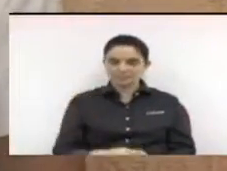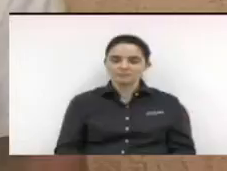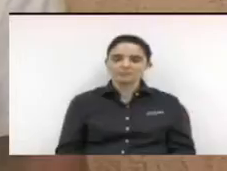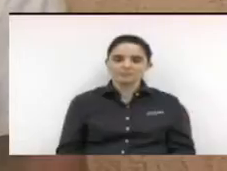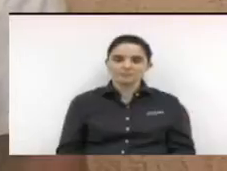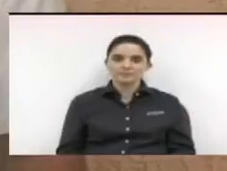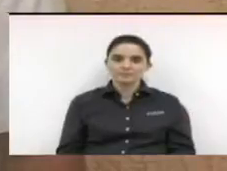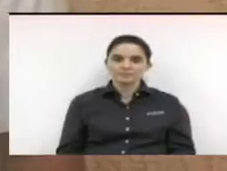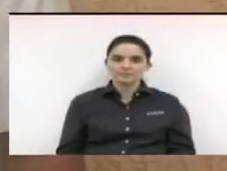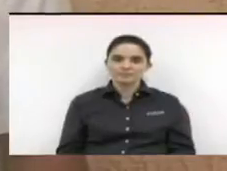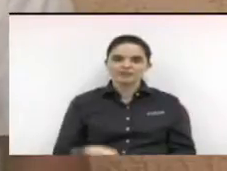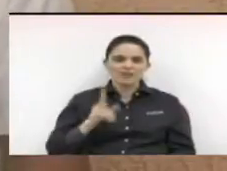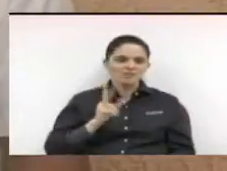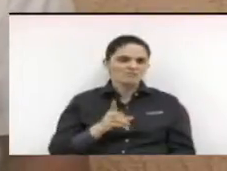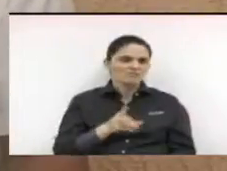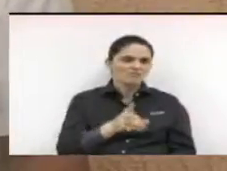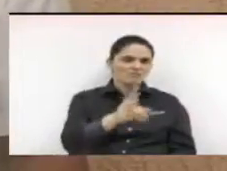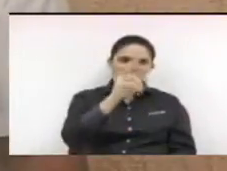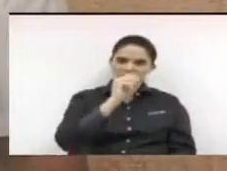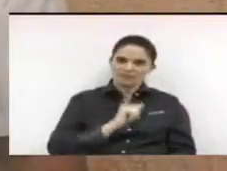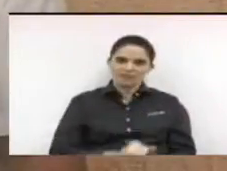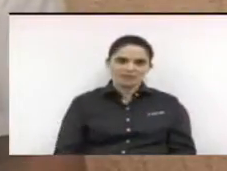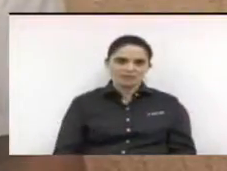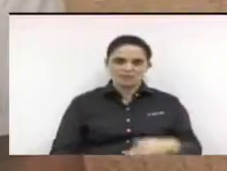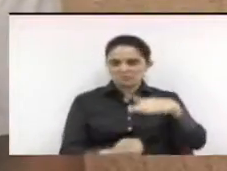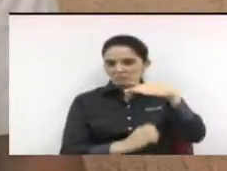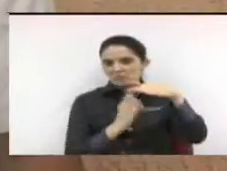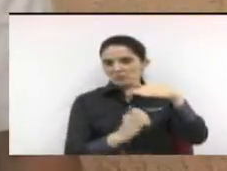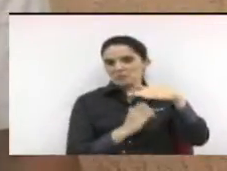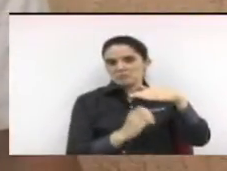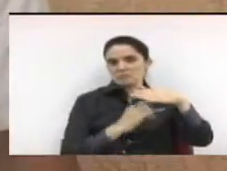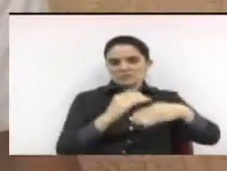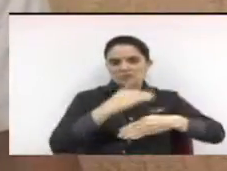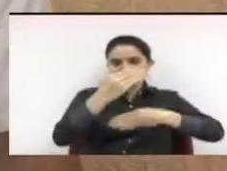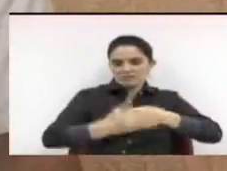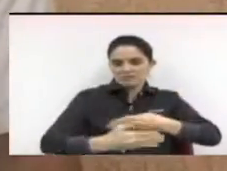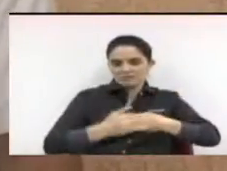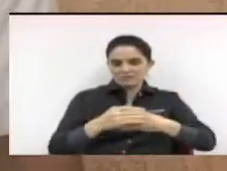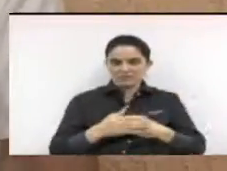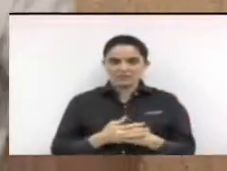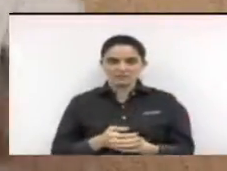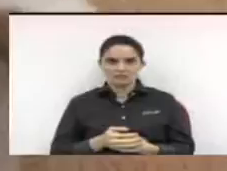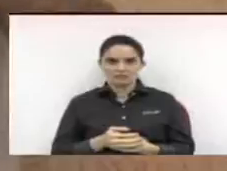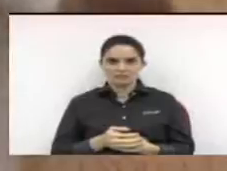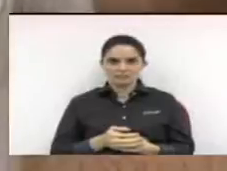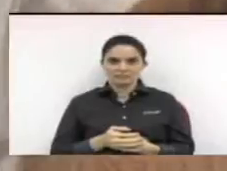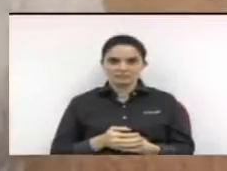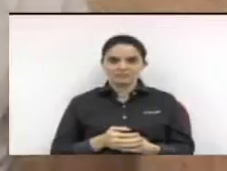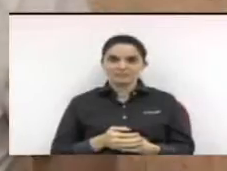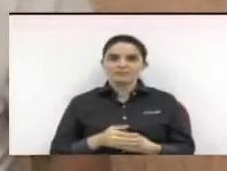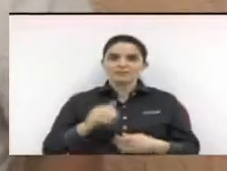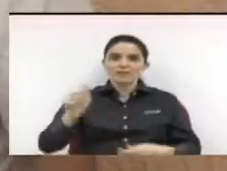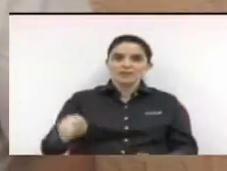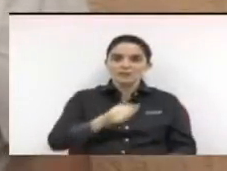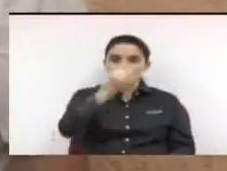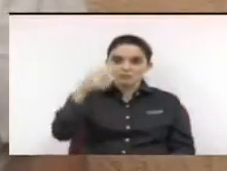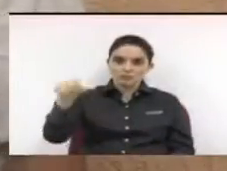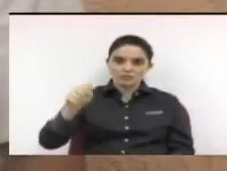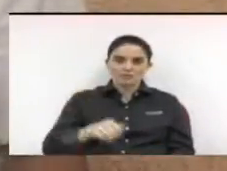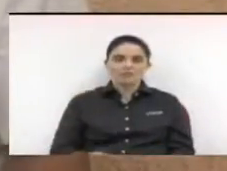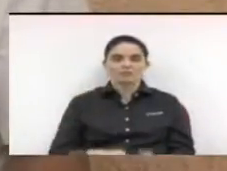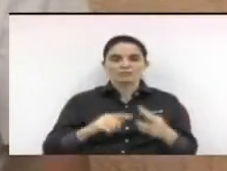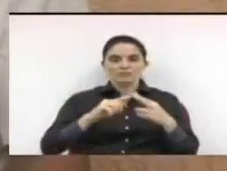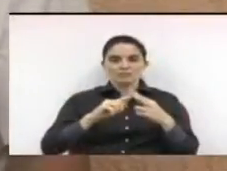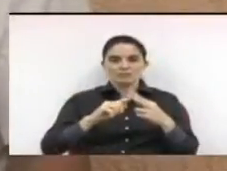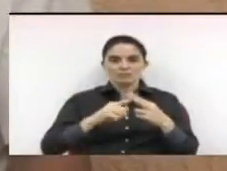comunica com eles todos os dias na porta da fábrica, como sócios dos sindicatos metalúrgicos. Hoje nós temos 17 mil